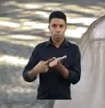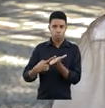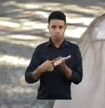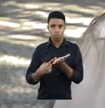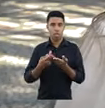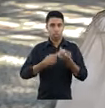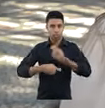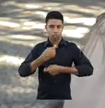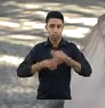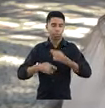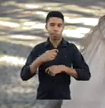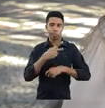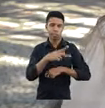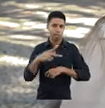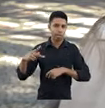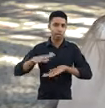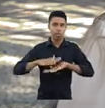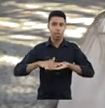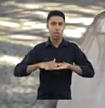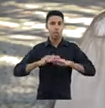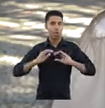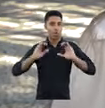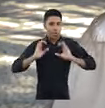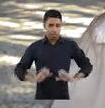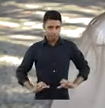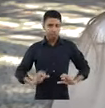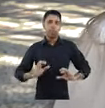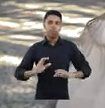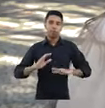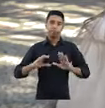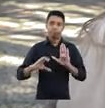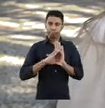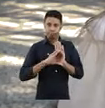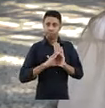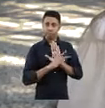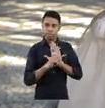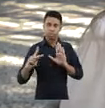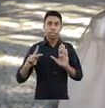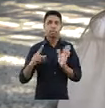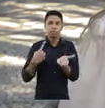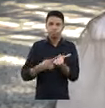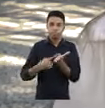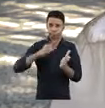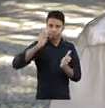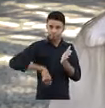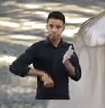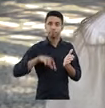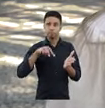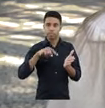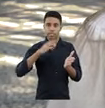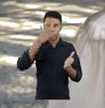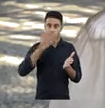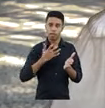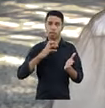administrativa, tendo concordado com a assinatura de termos de ajuste de conduta, que foi uma solução célere e rápida,